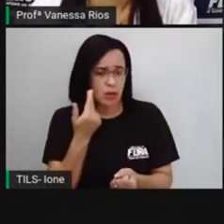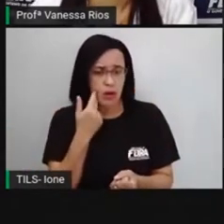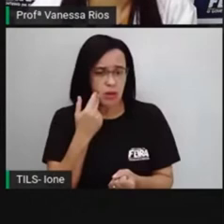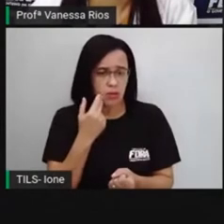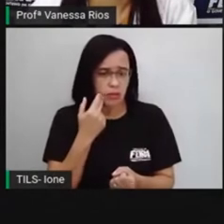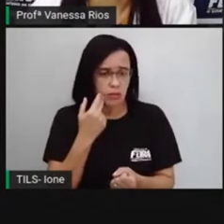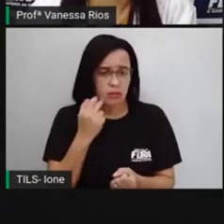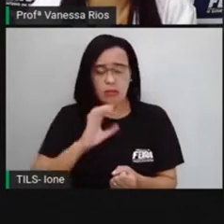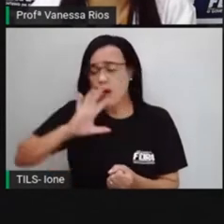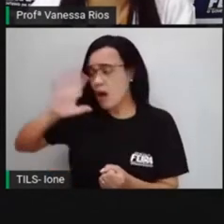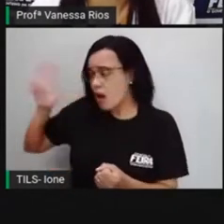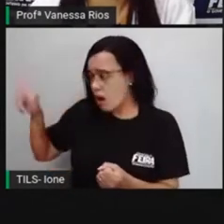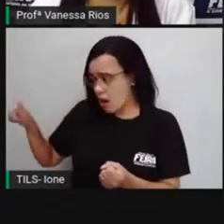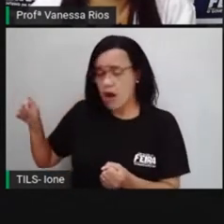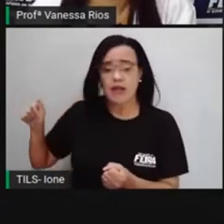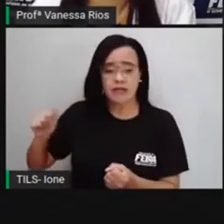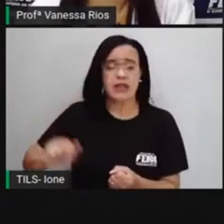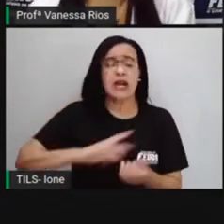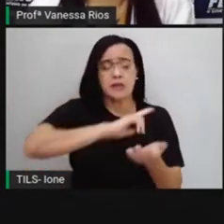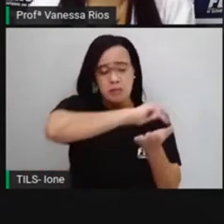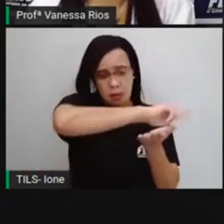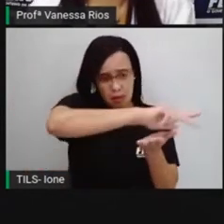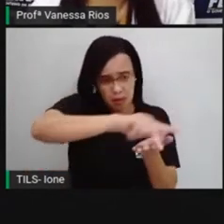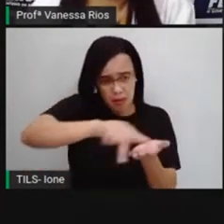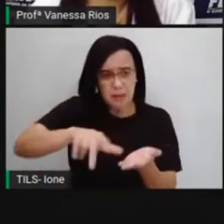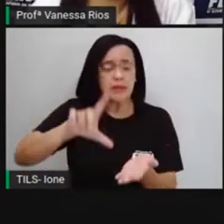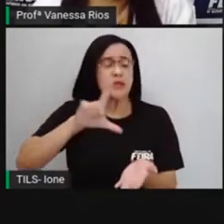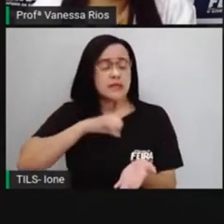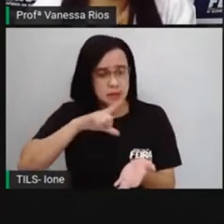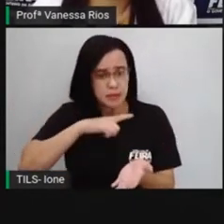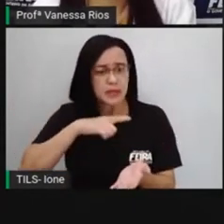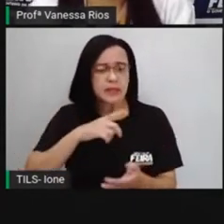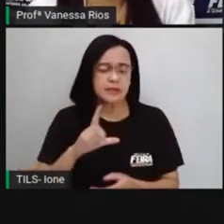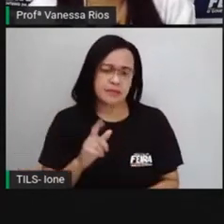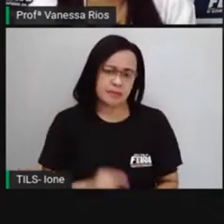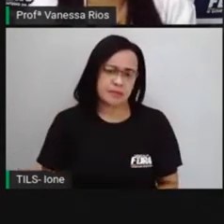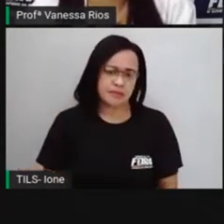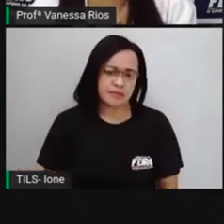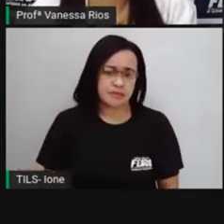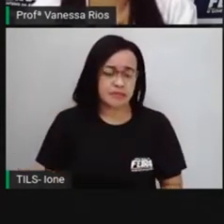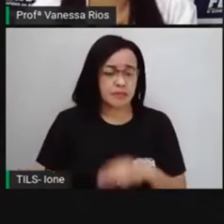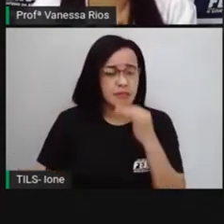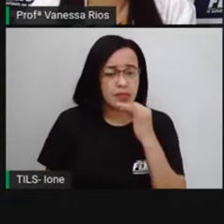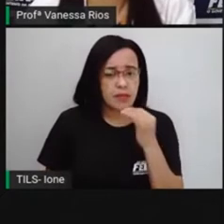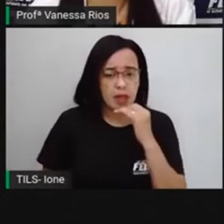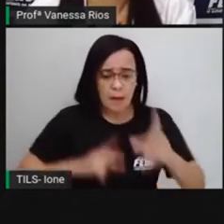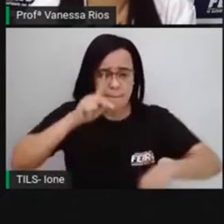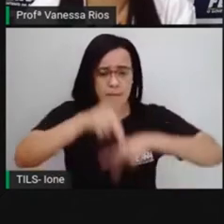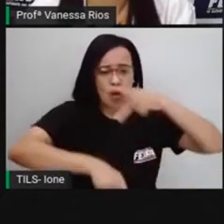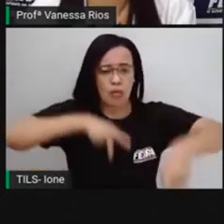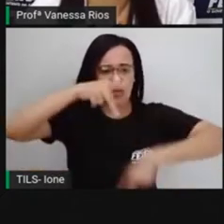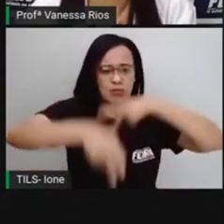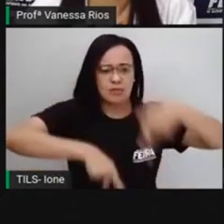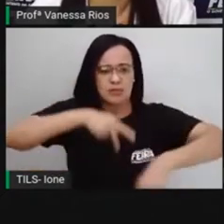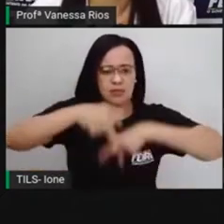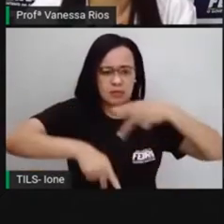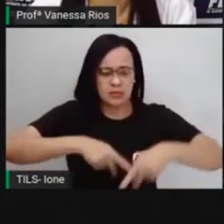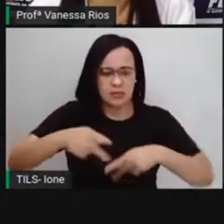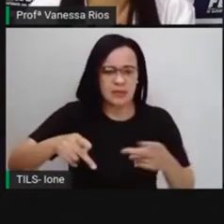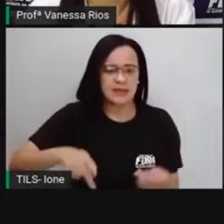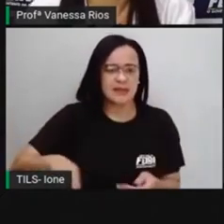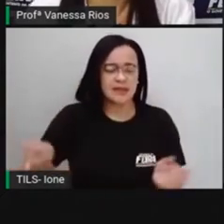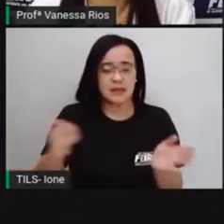E aí, entre os povos africanos, como é que essa prática acontecia? Como cada povo africano tem sua própria